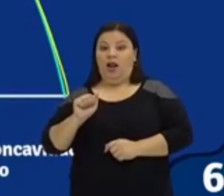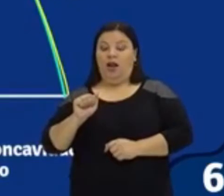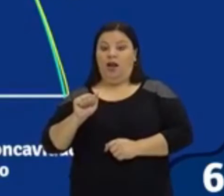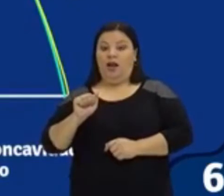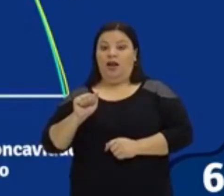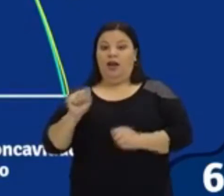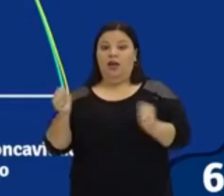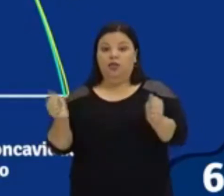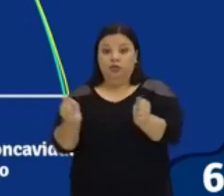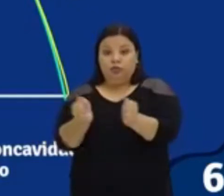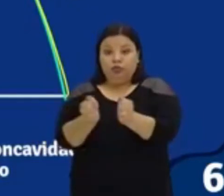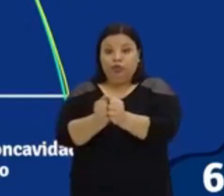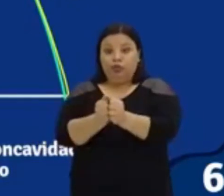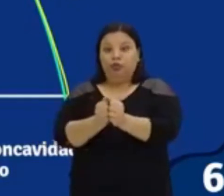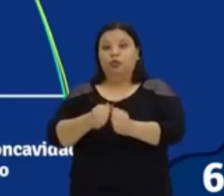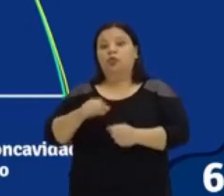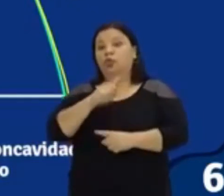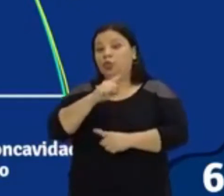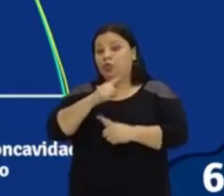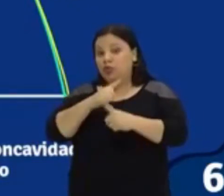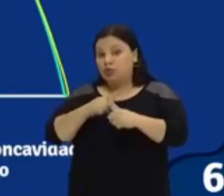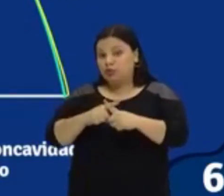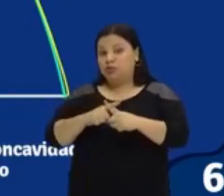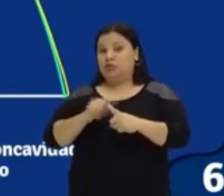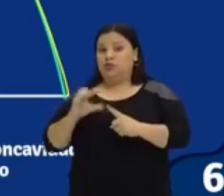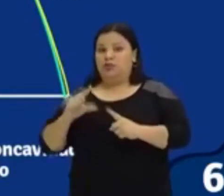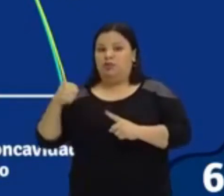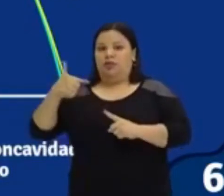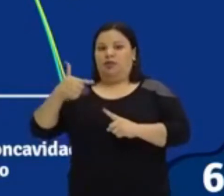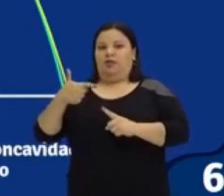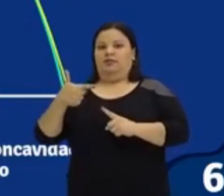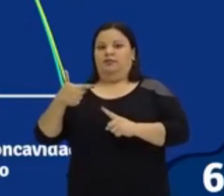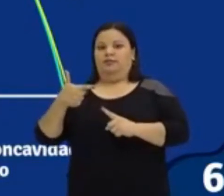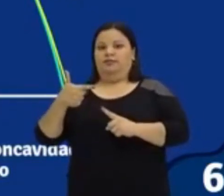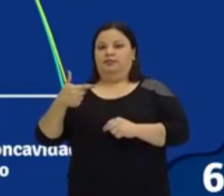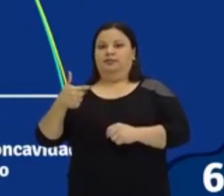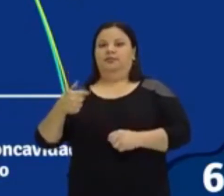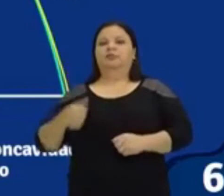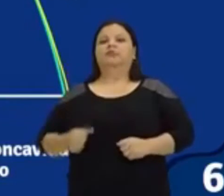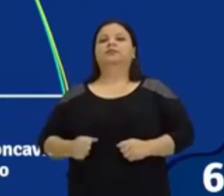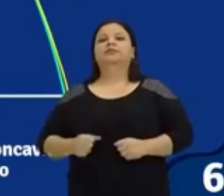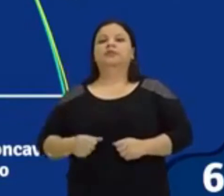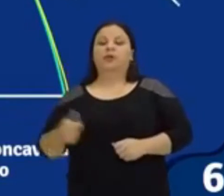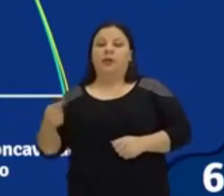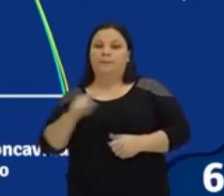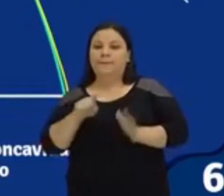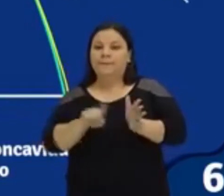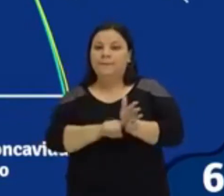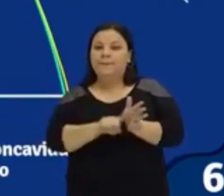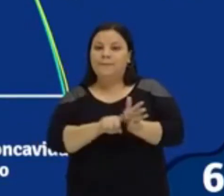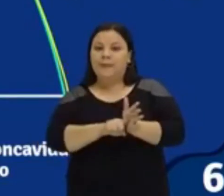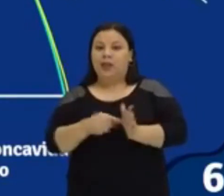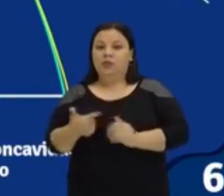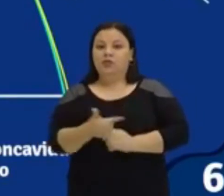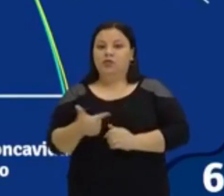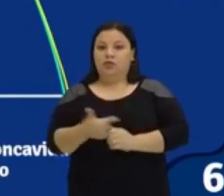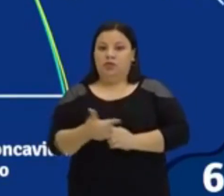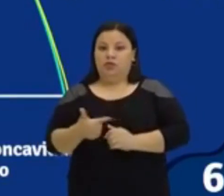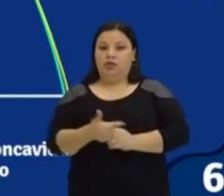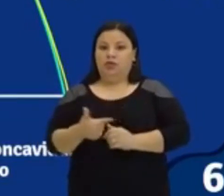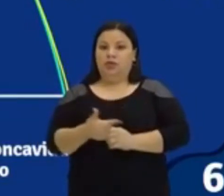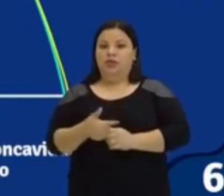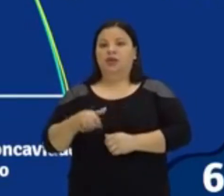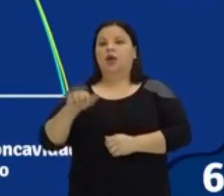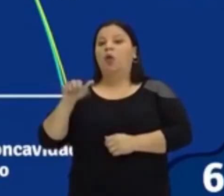que está junto com quem? Com o x ao quadrado. E já que ele é menos 2, então esse A, ele é